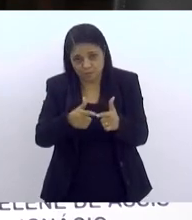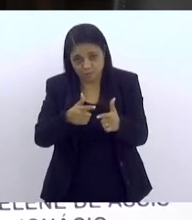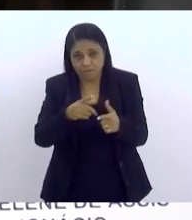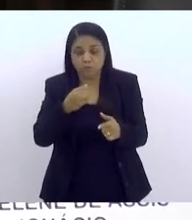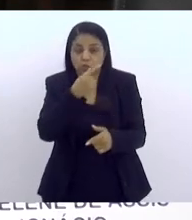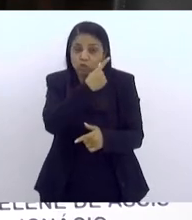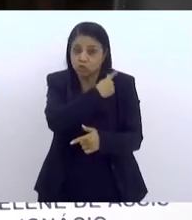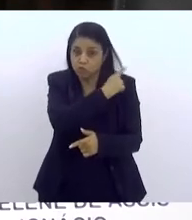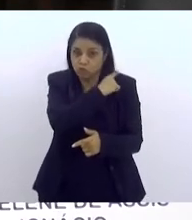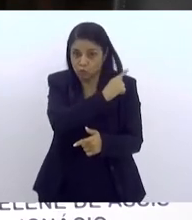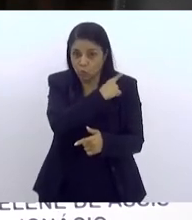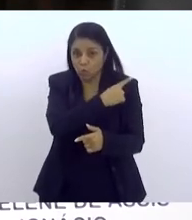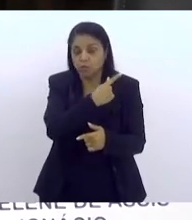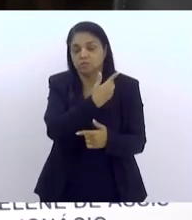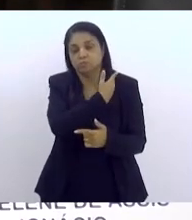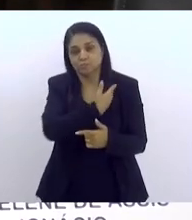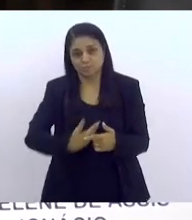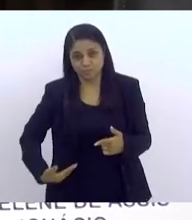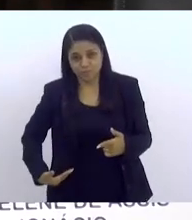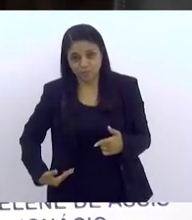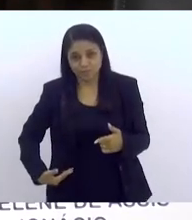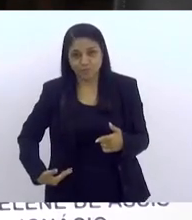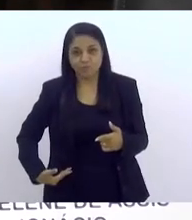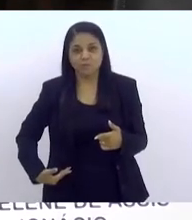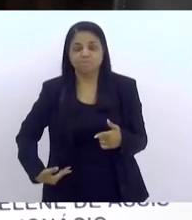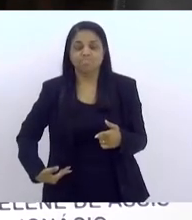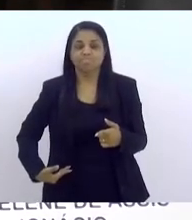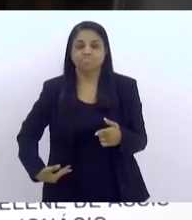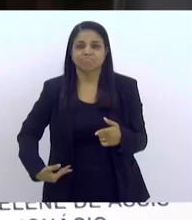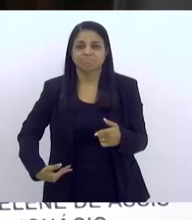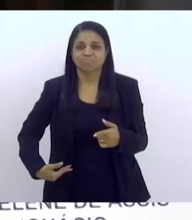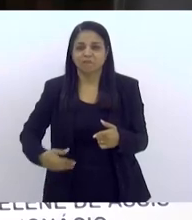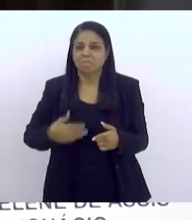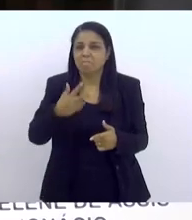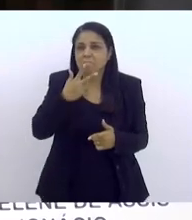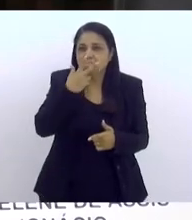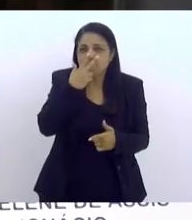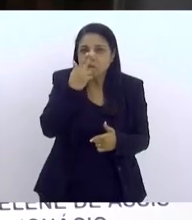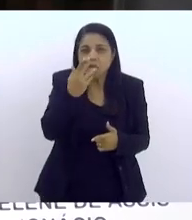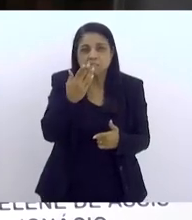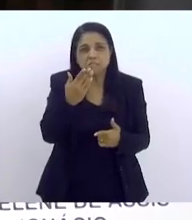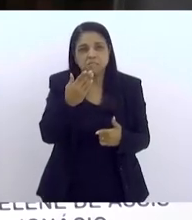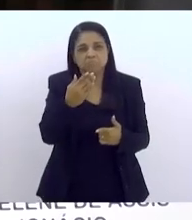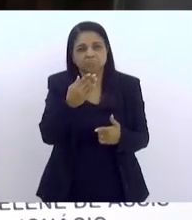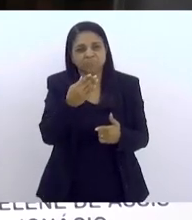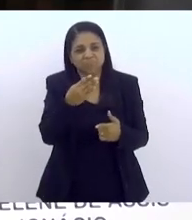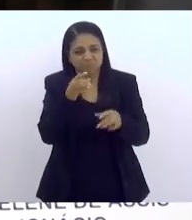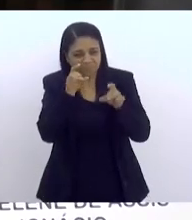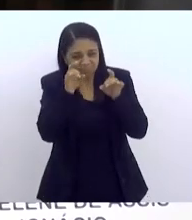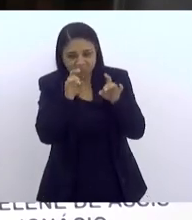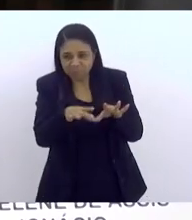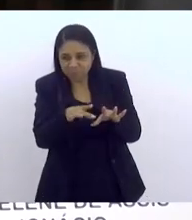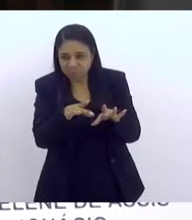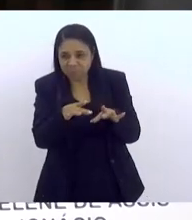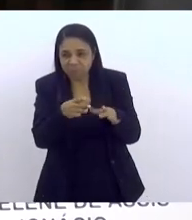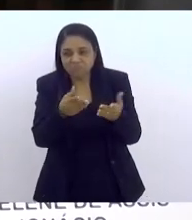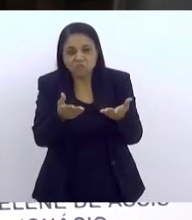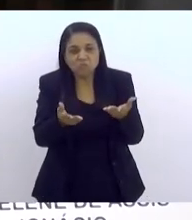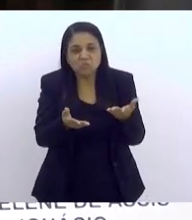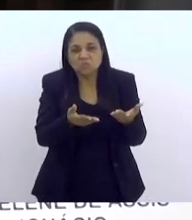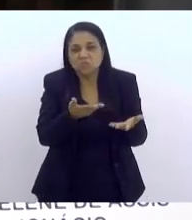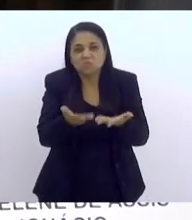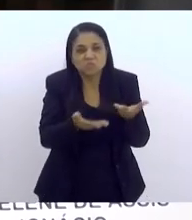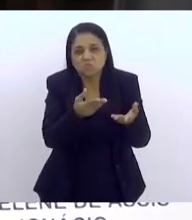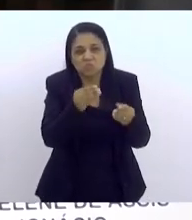gestores públicos, mais do que uma displicência na forma de cuidar da escola, ele tem um projeto